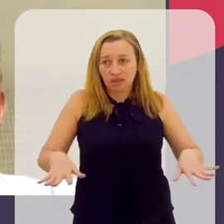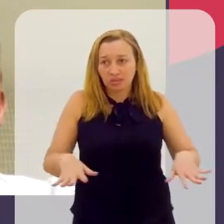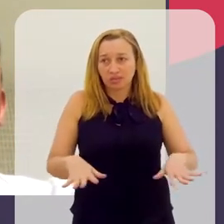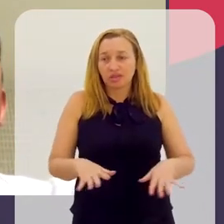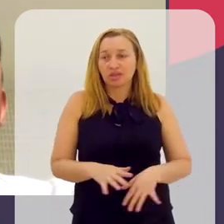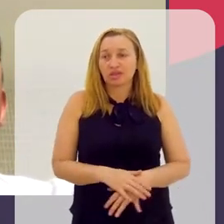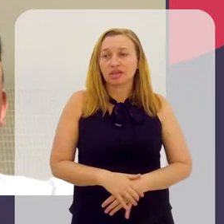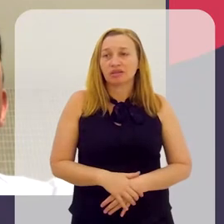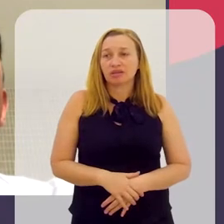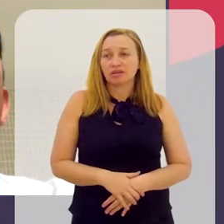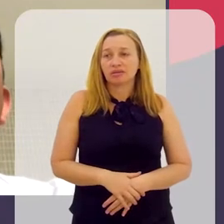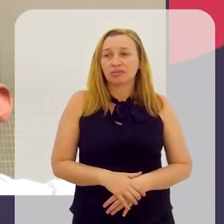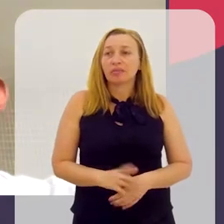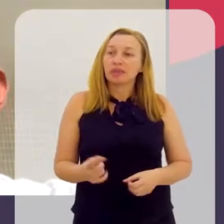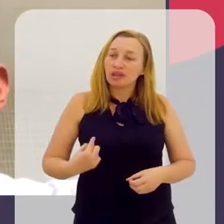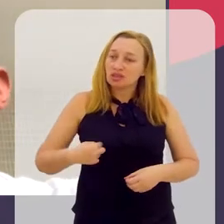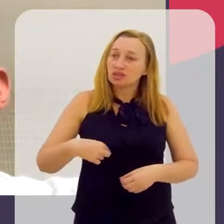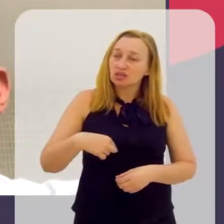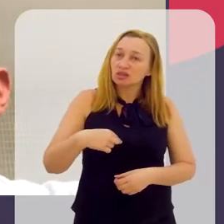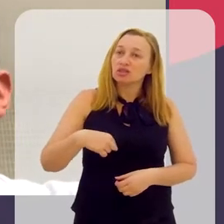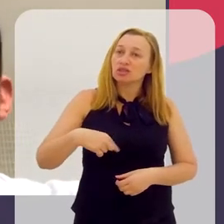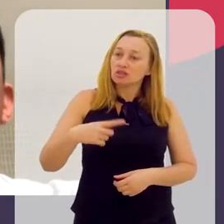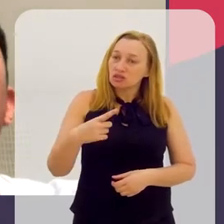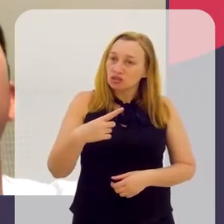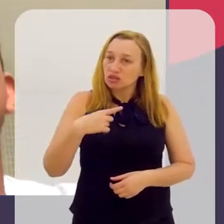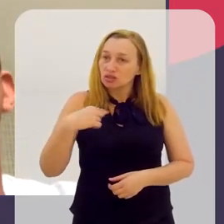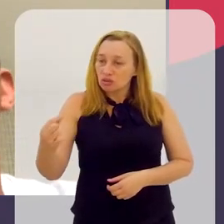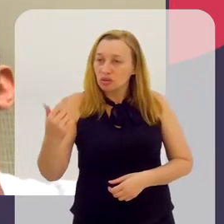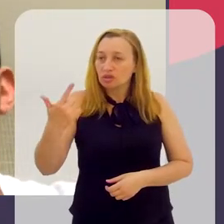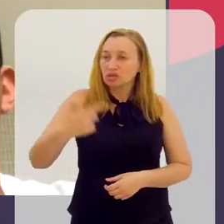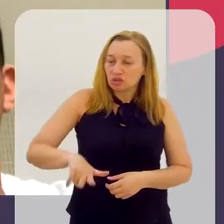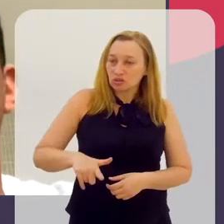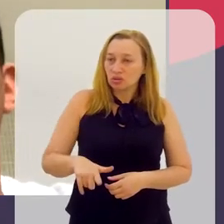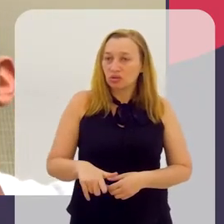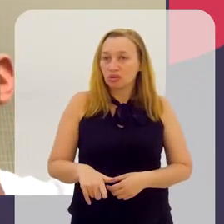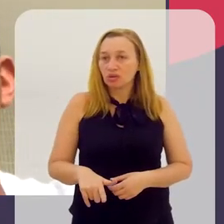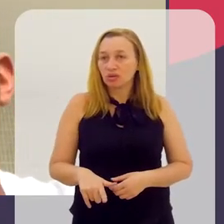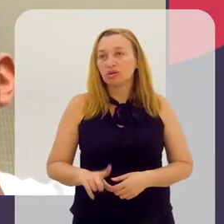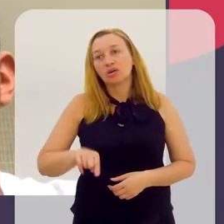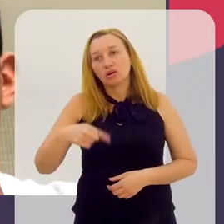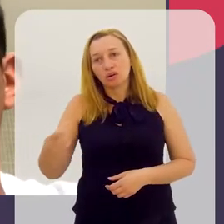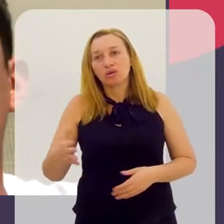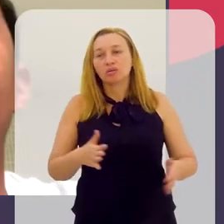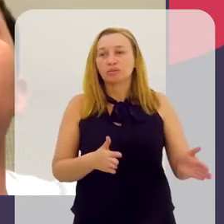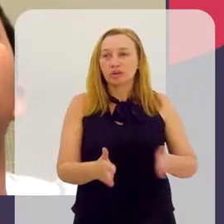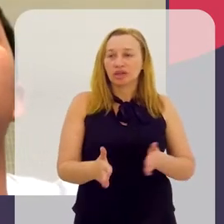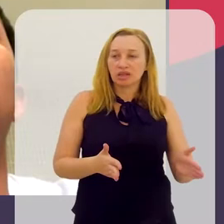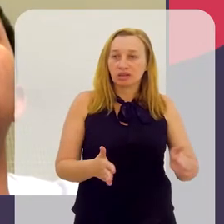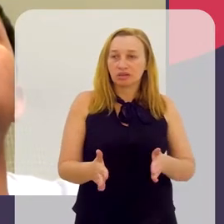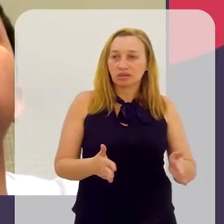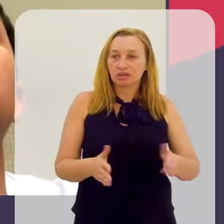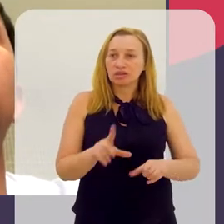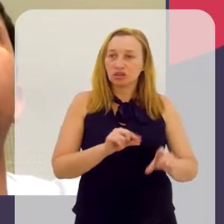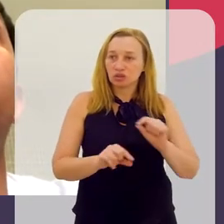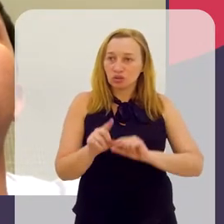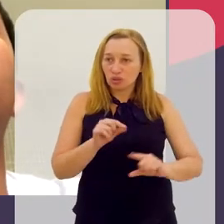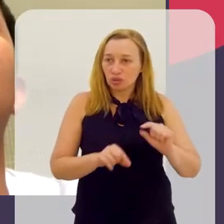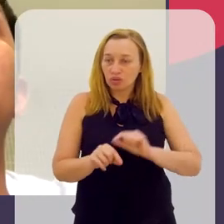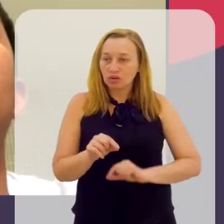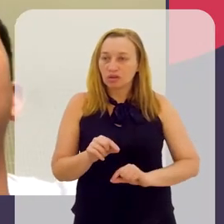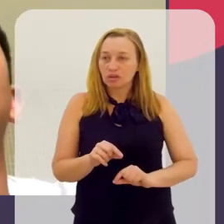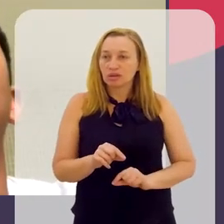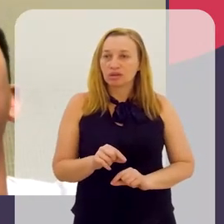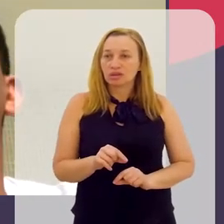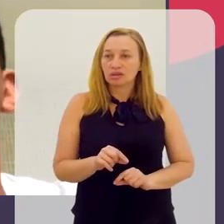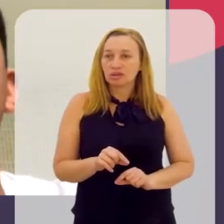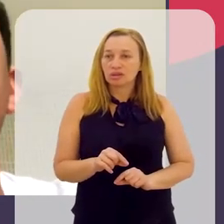assim, a gente foi convocado novamente. A não precisou passar por outro processo seletivo, né? Mas a gente